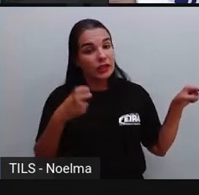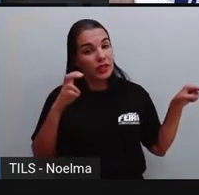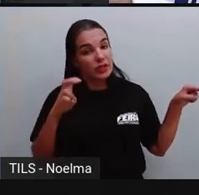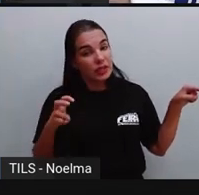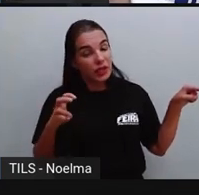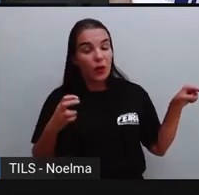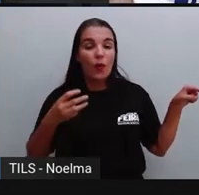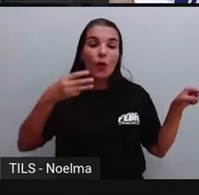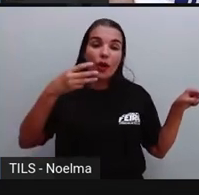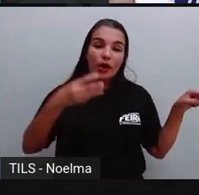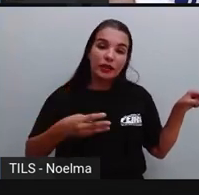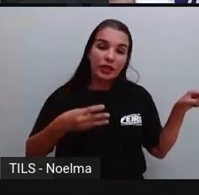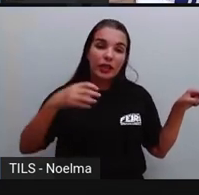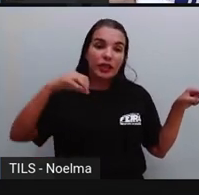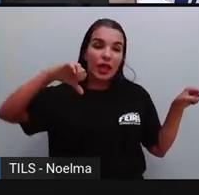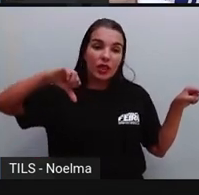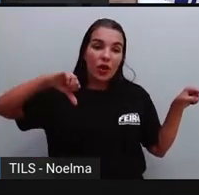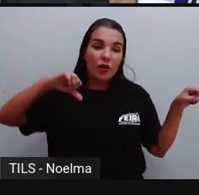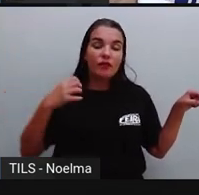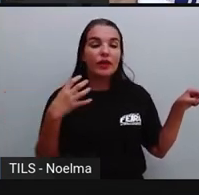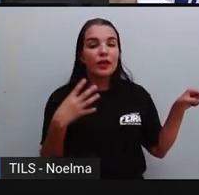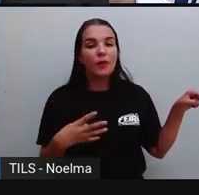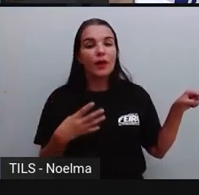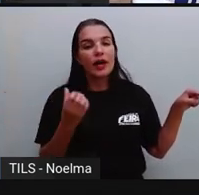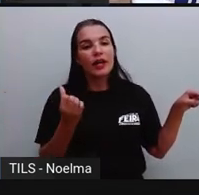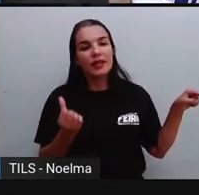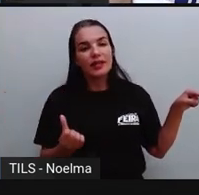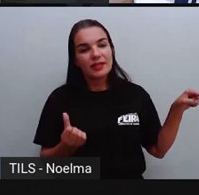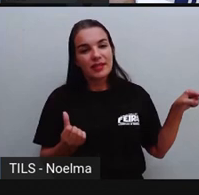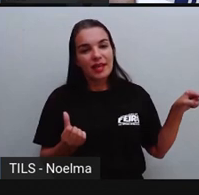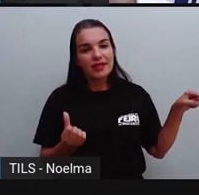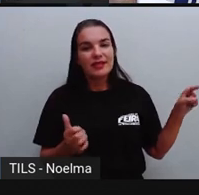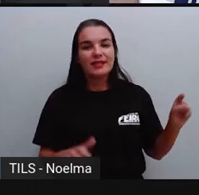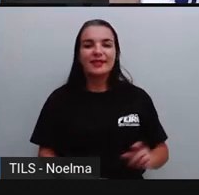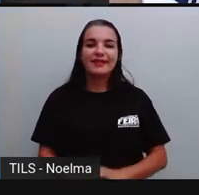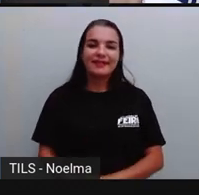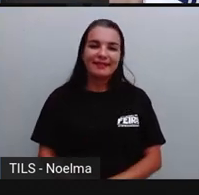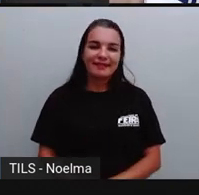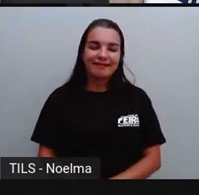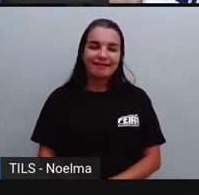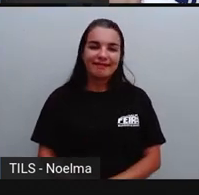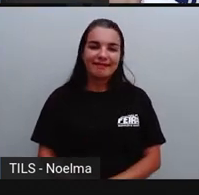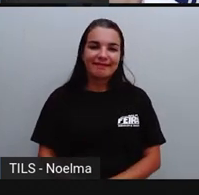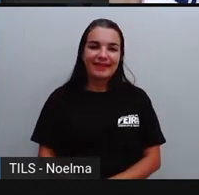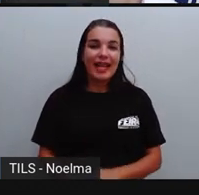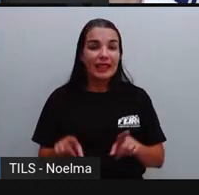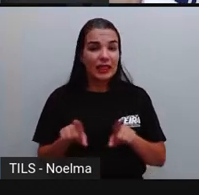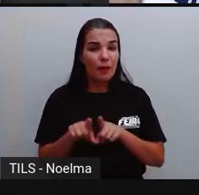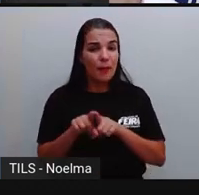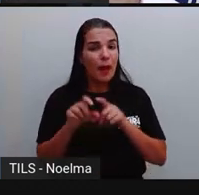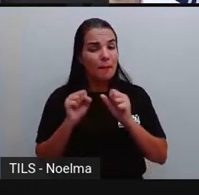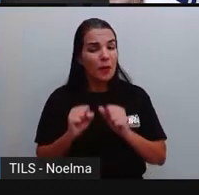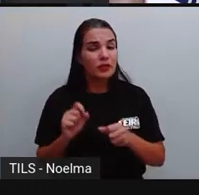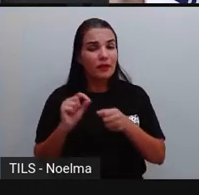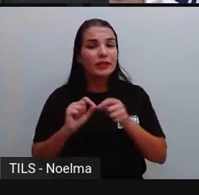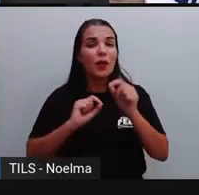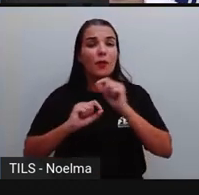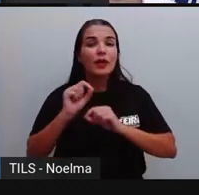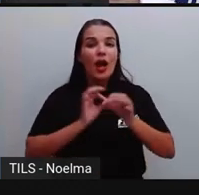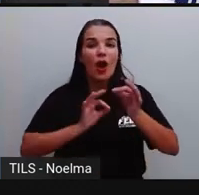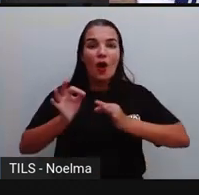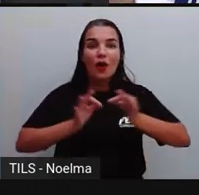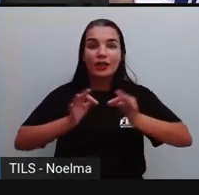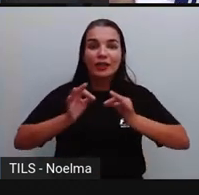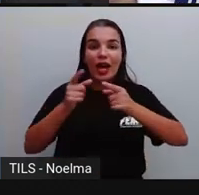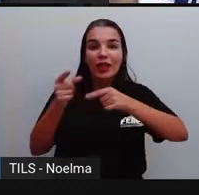35, 39, 46. E eu também posso fazer, ó, o